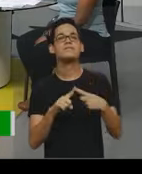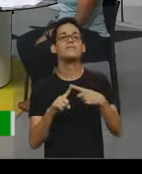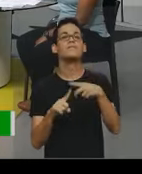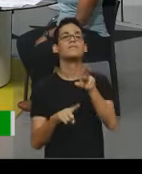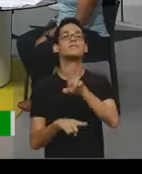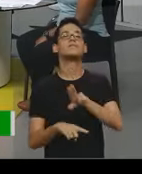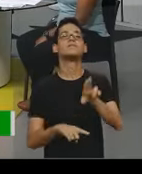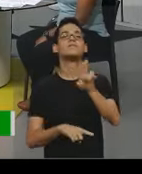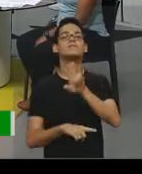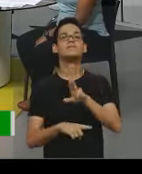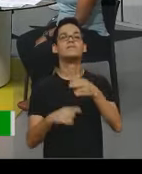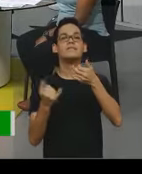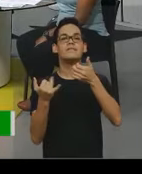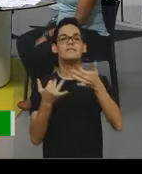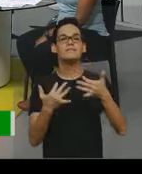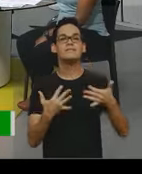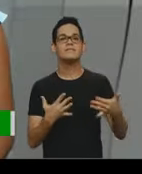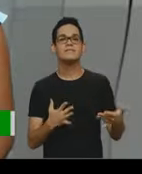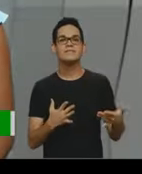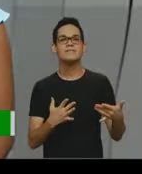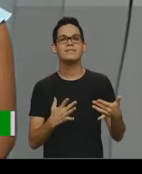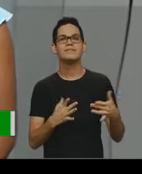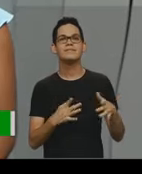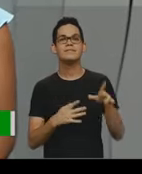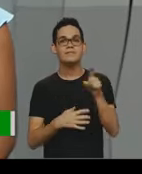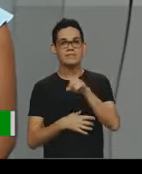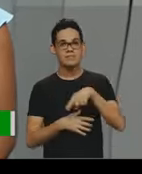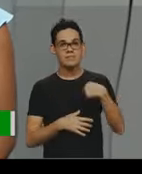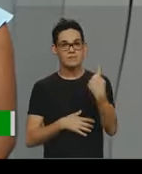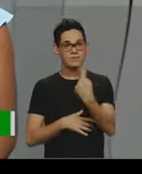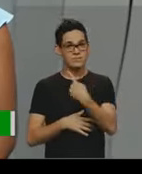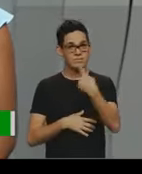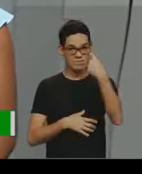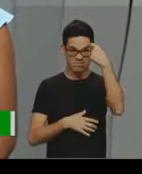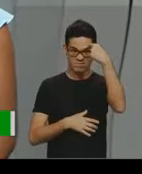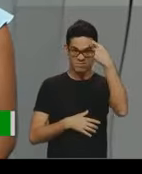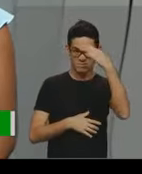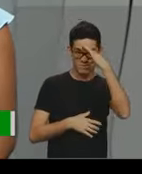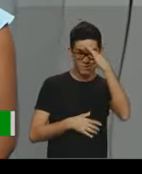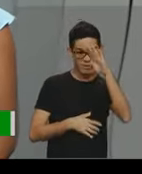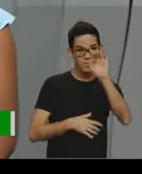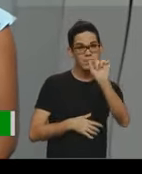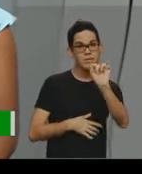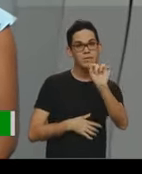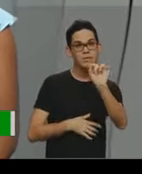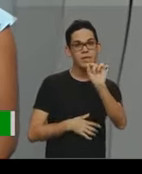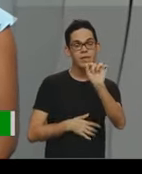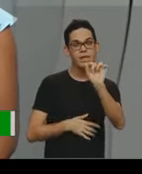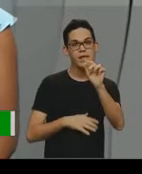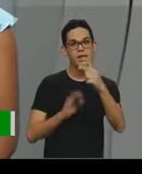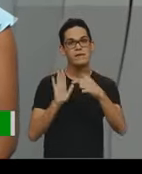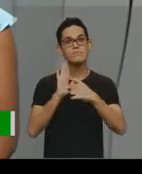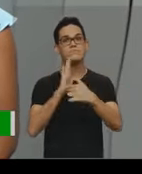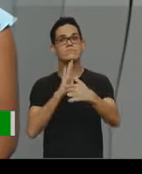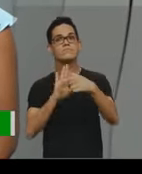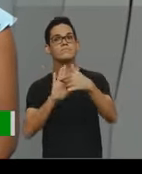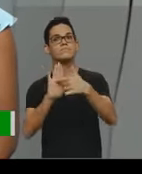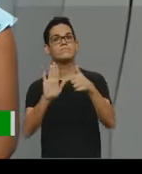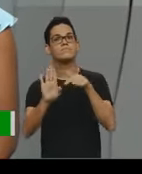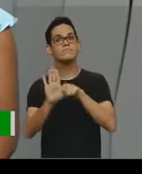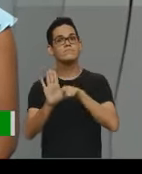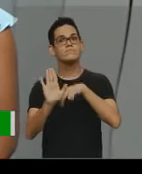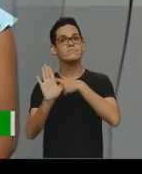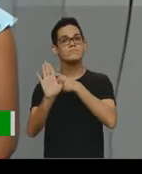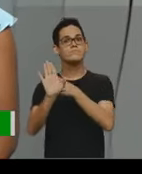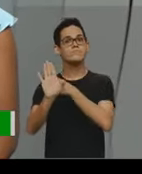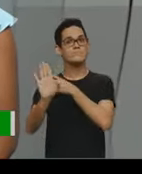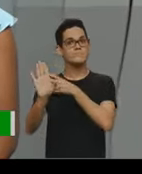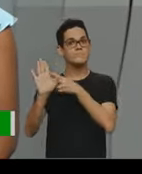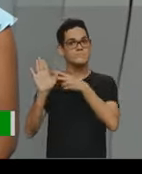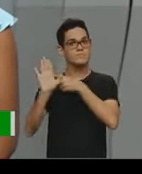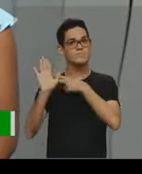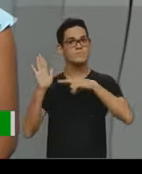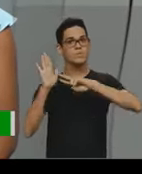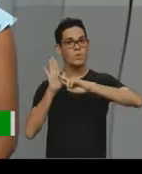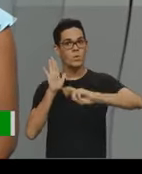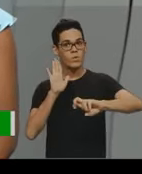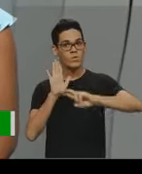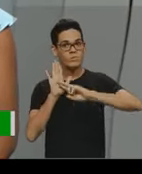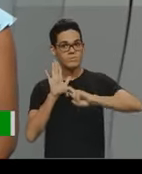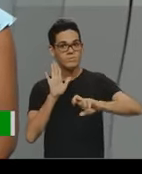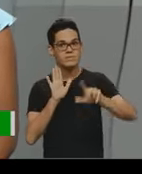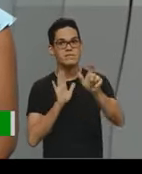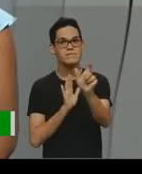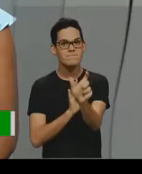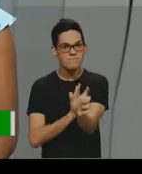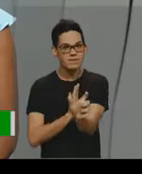de linguagem, nós temos que pensar principalmente é no sentido conotativo das palavras, né, é